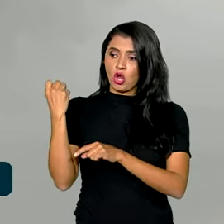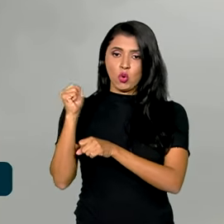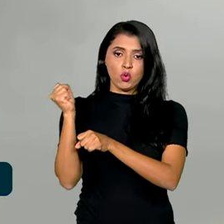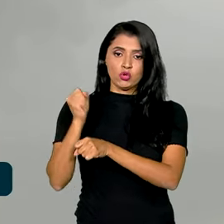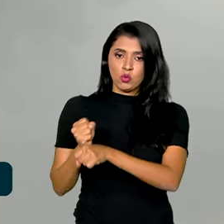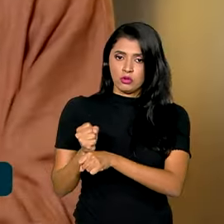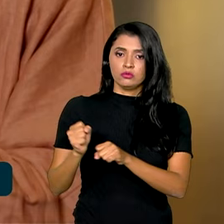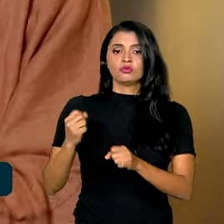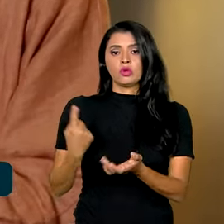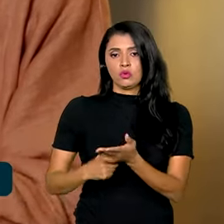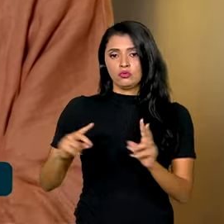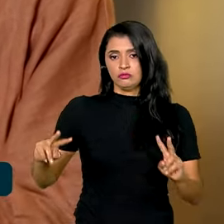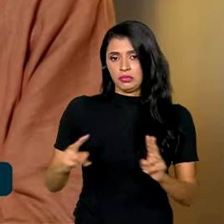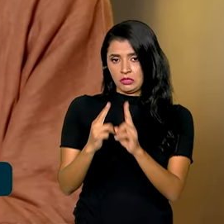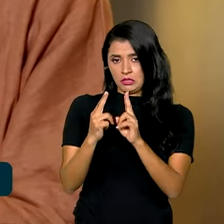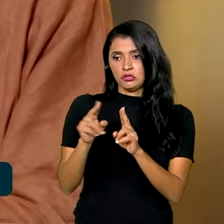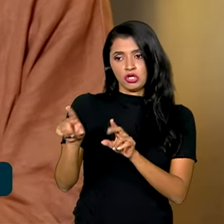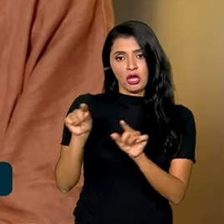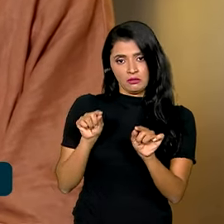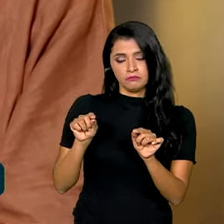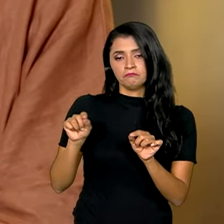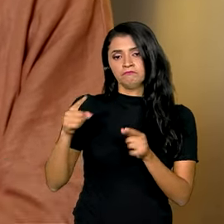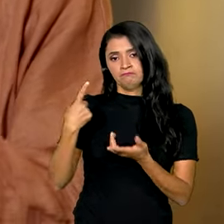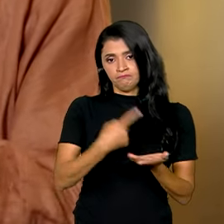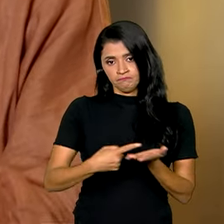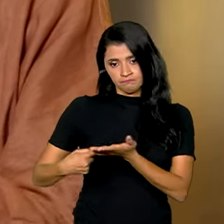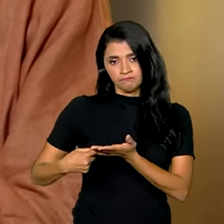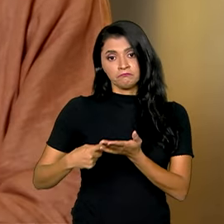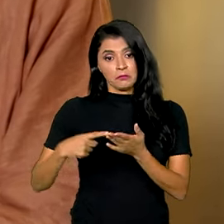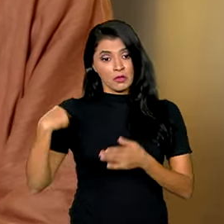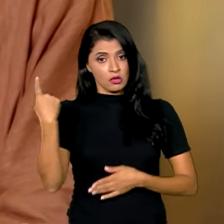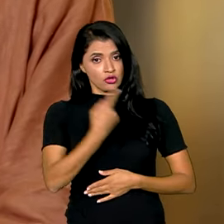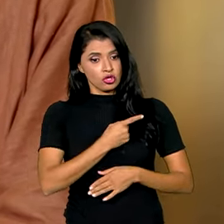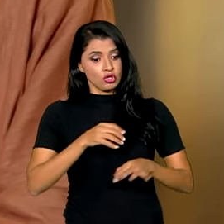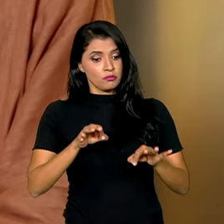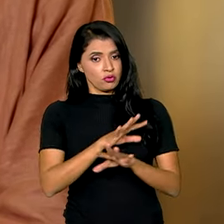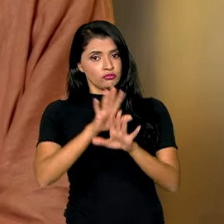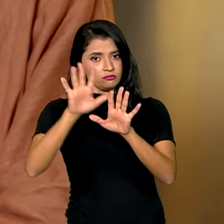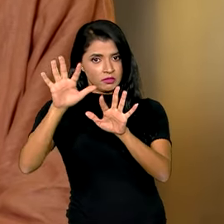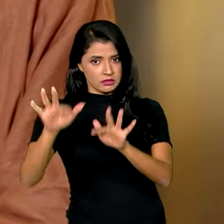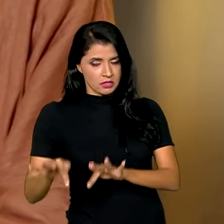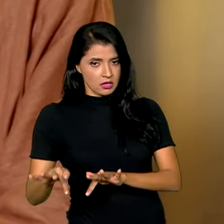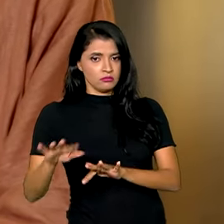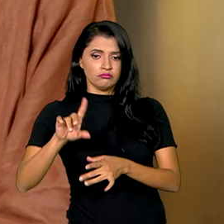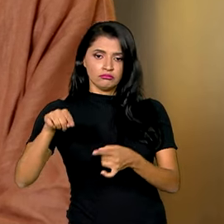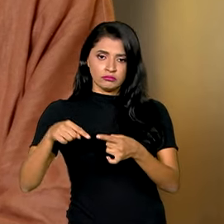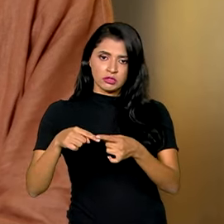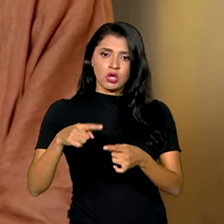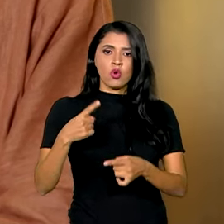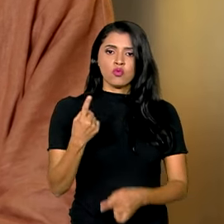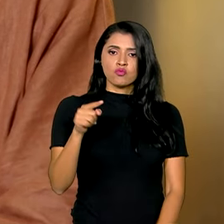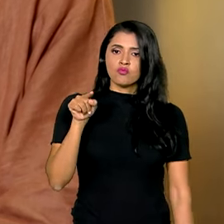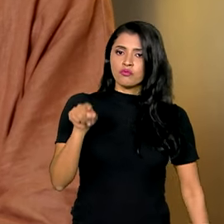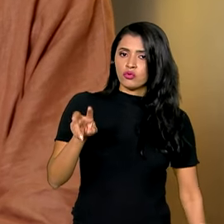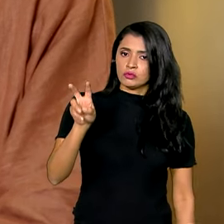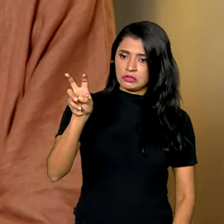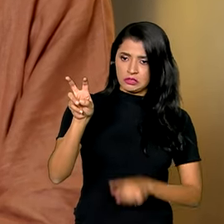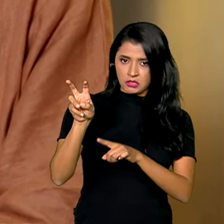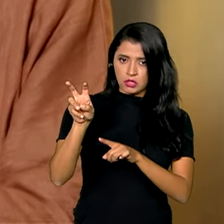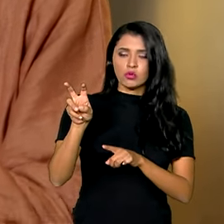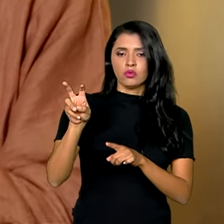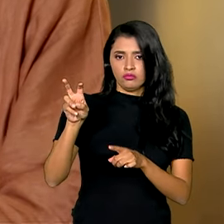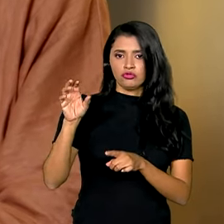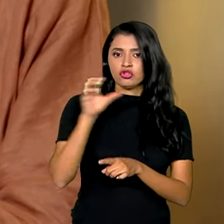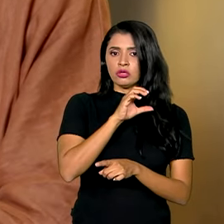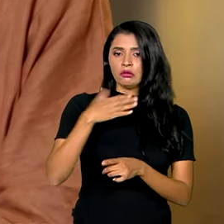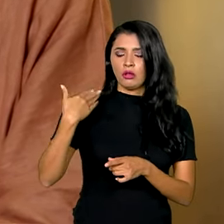Acordo de Paris. Termos saído daqui, alinhados todos, com a missão 1,5, significa que